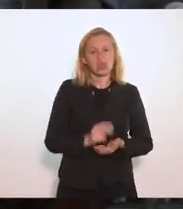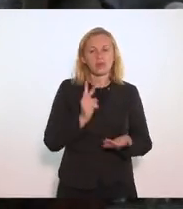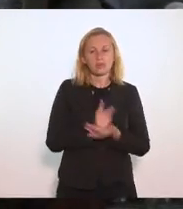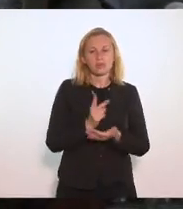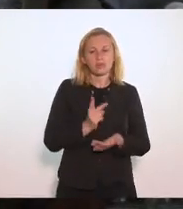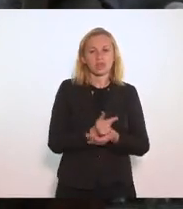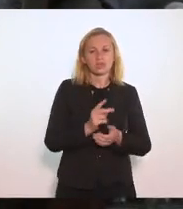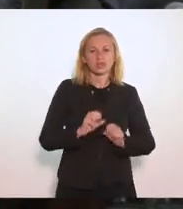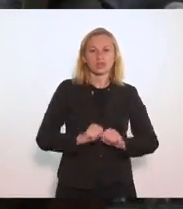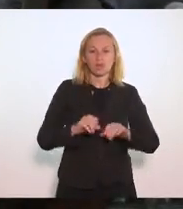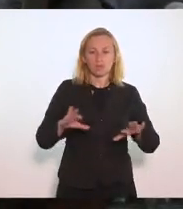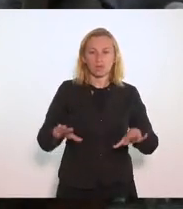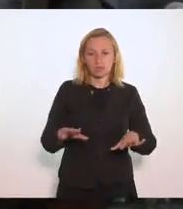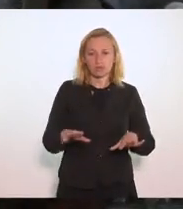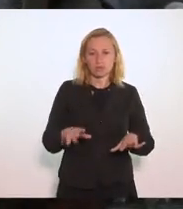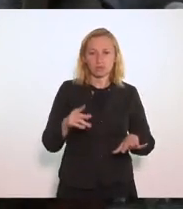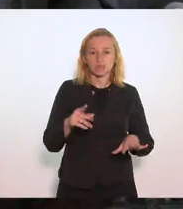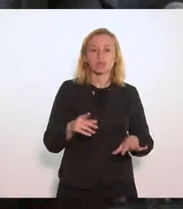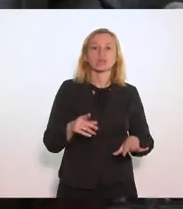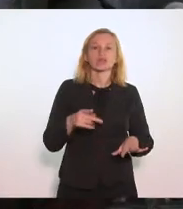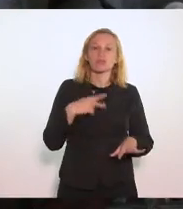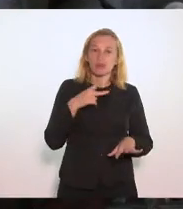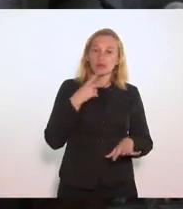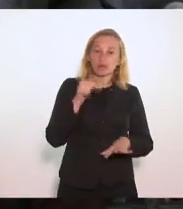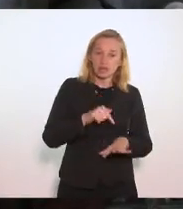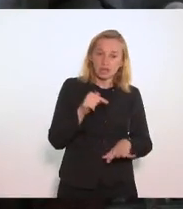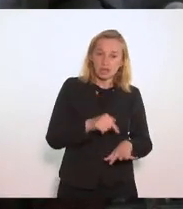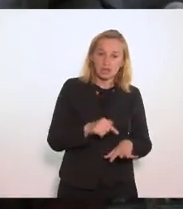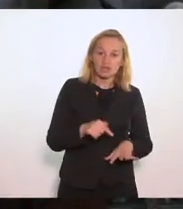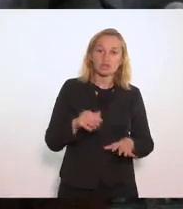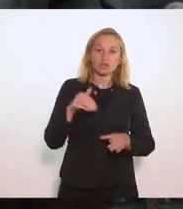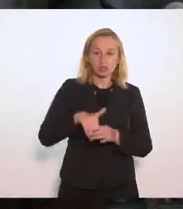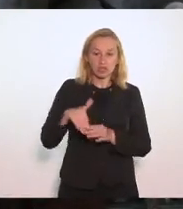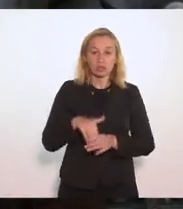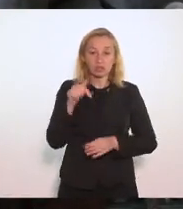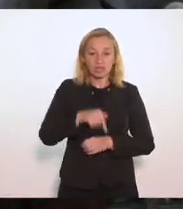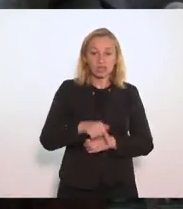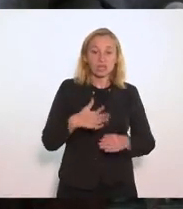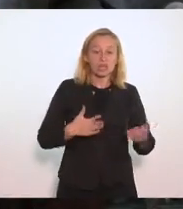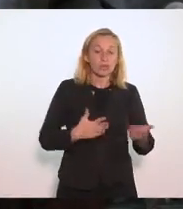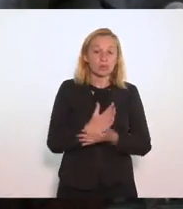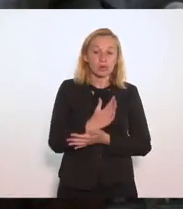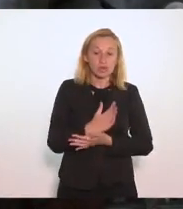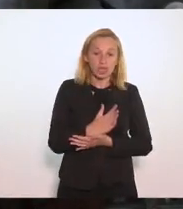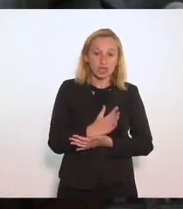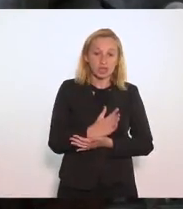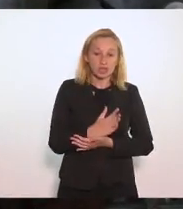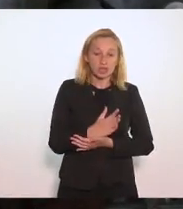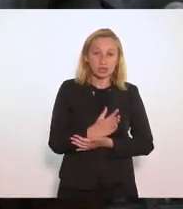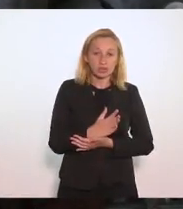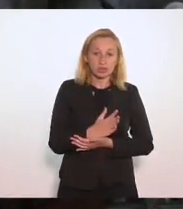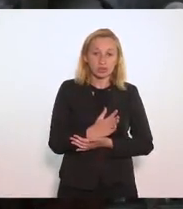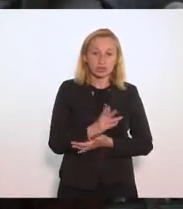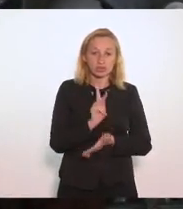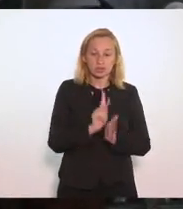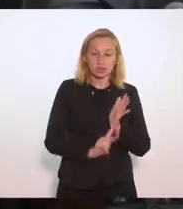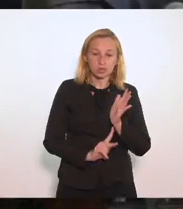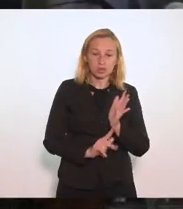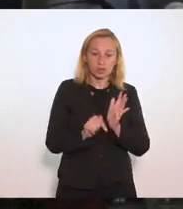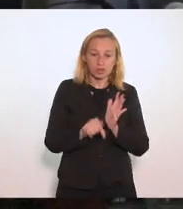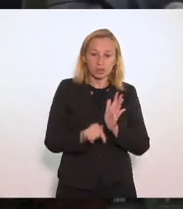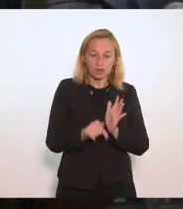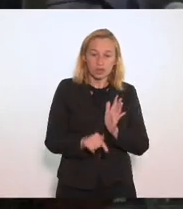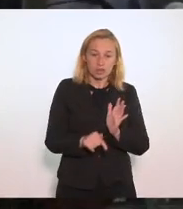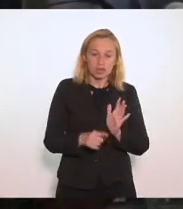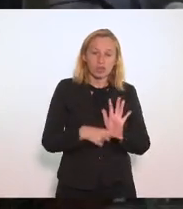pandemia Nós enfrentamos a pandemia Volto a afirmar aqui Botamos aqui Projetos Que beneficiaram A população Do estado do Rio de